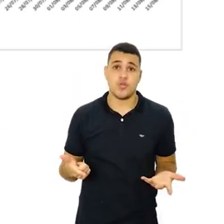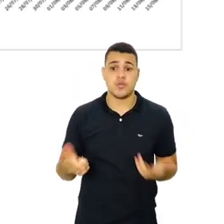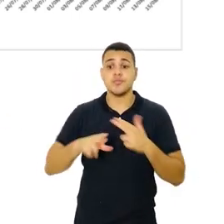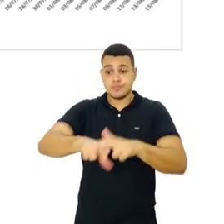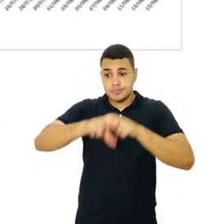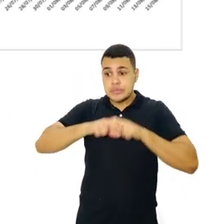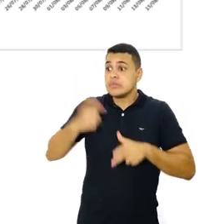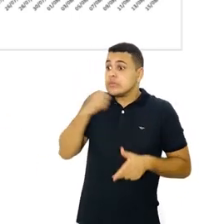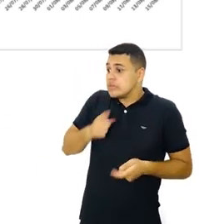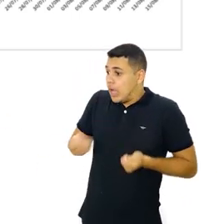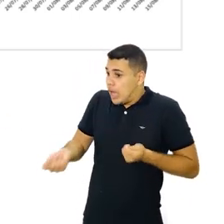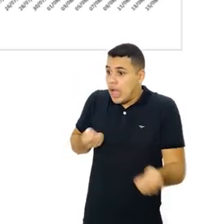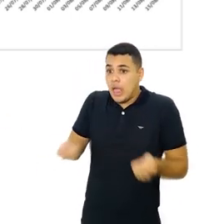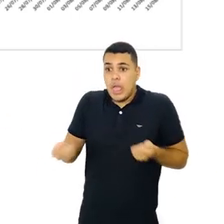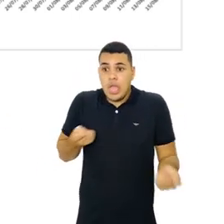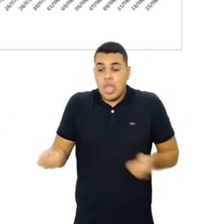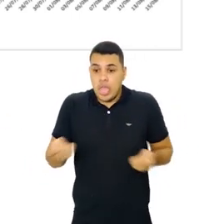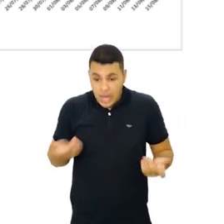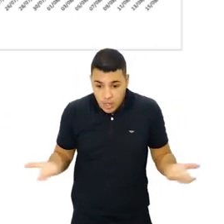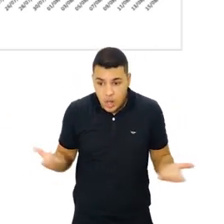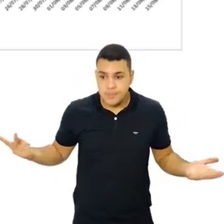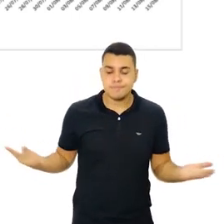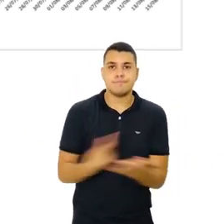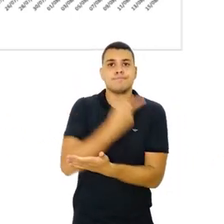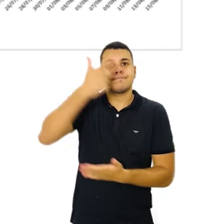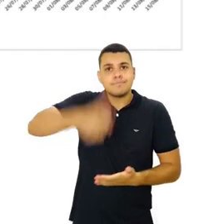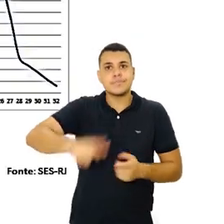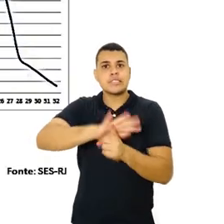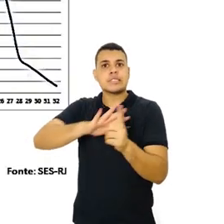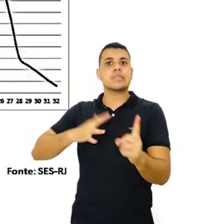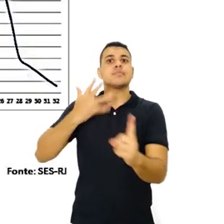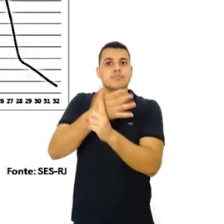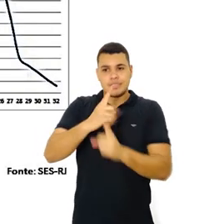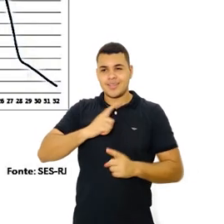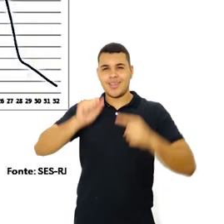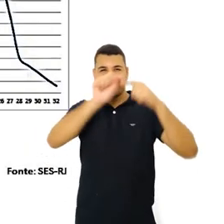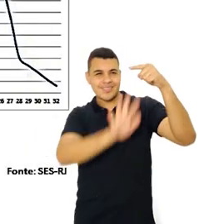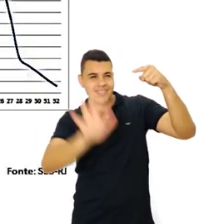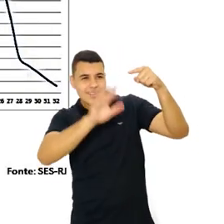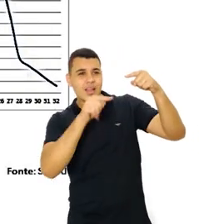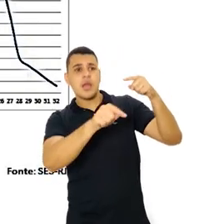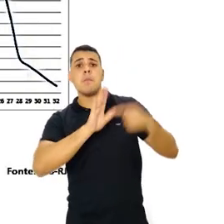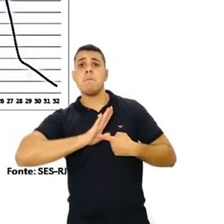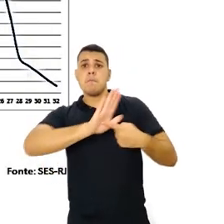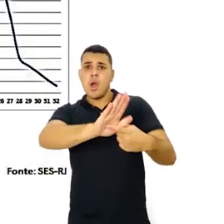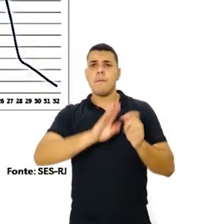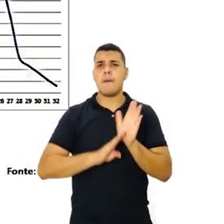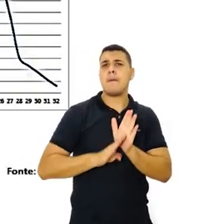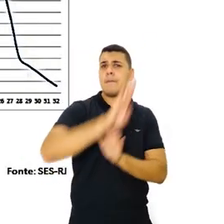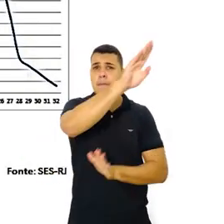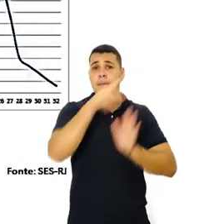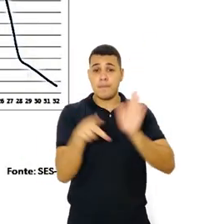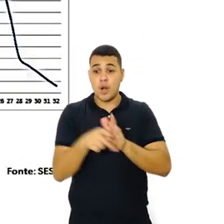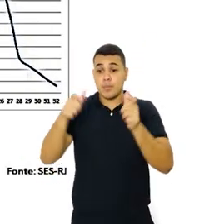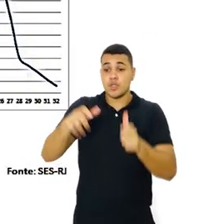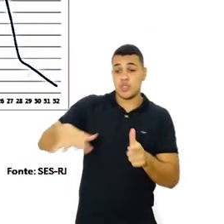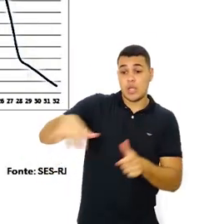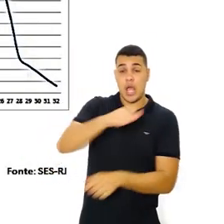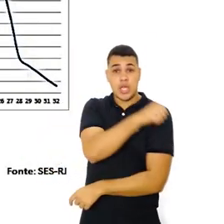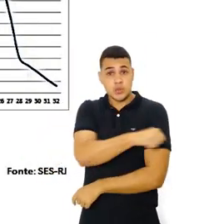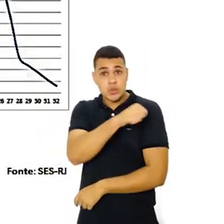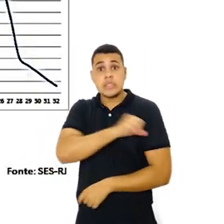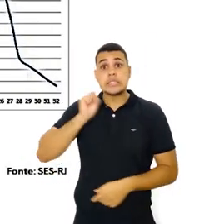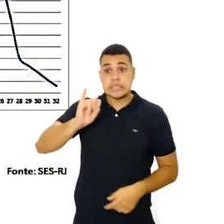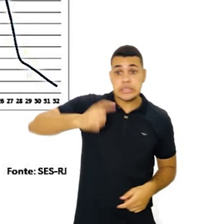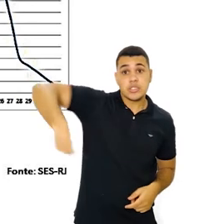volte a zero. Nós podemos ver nesse diapositivo em que nós temos o pico da